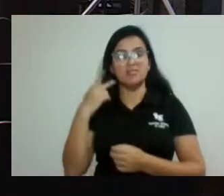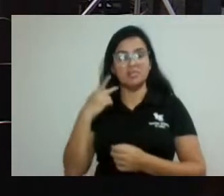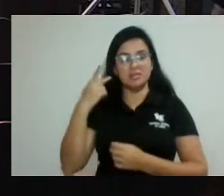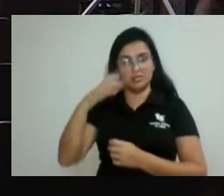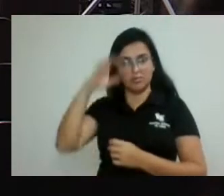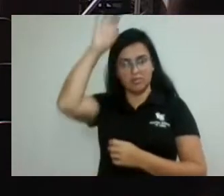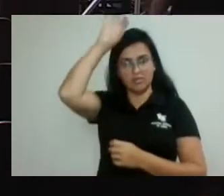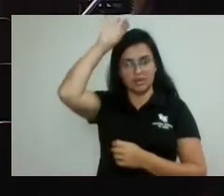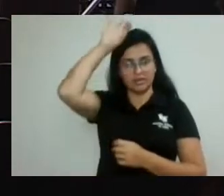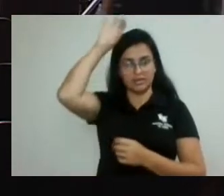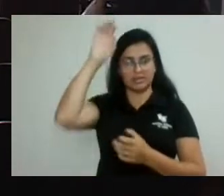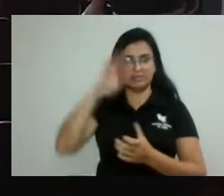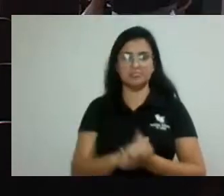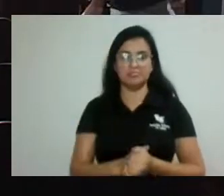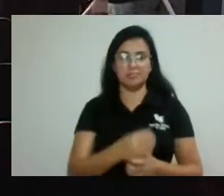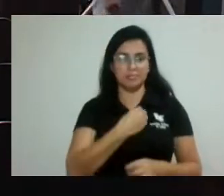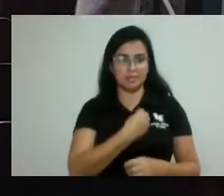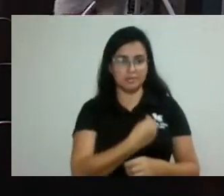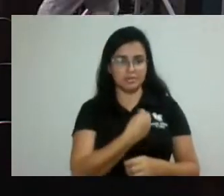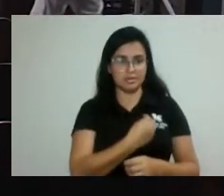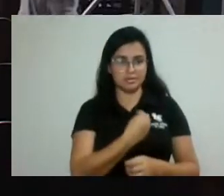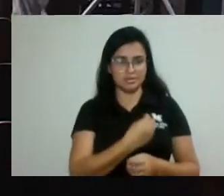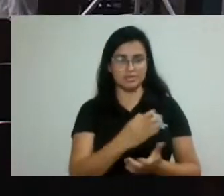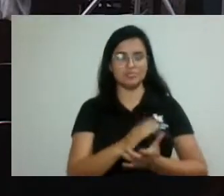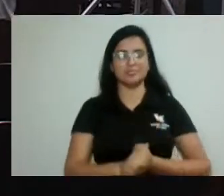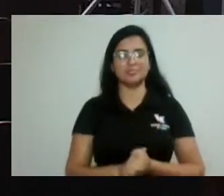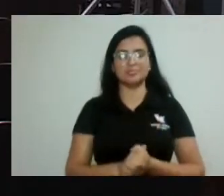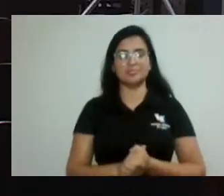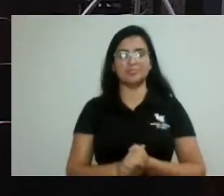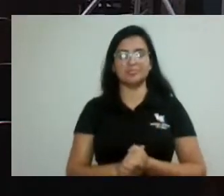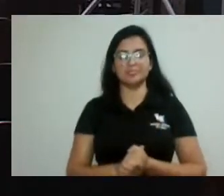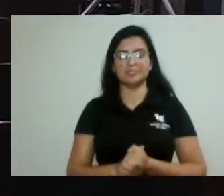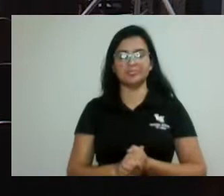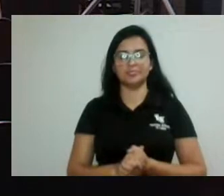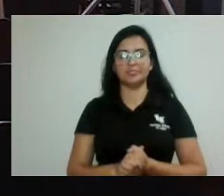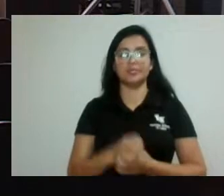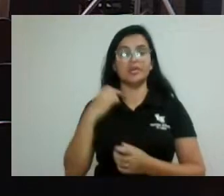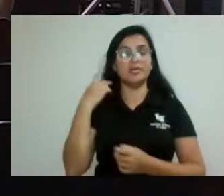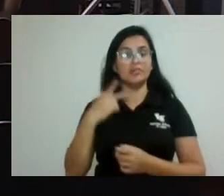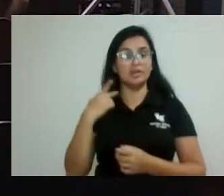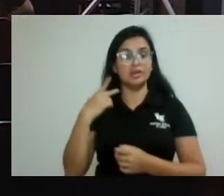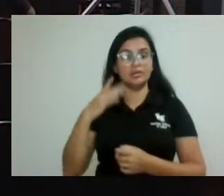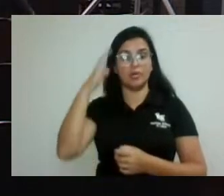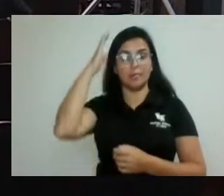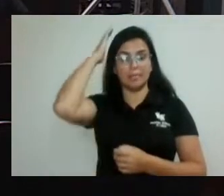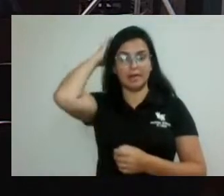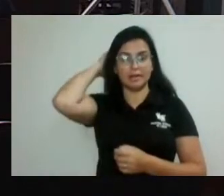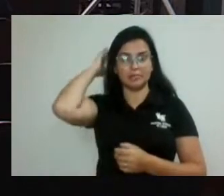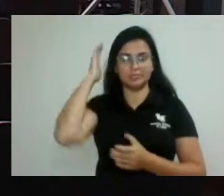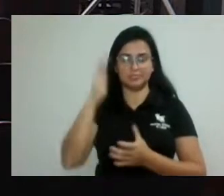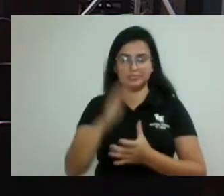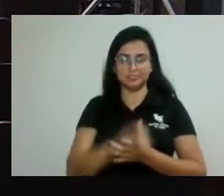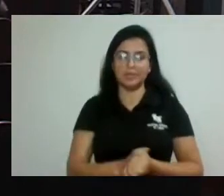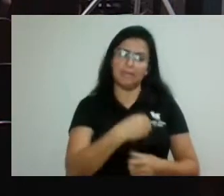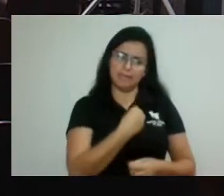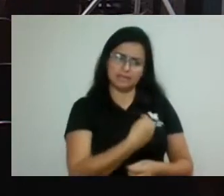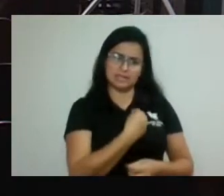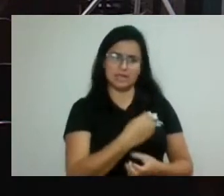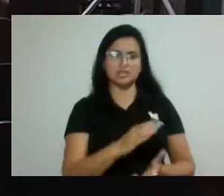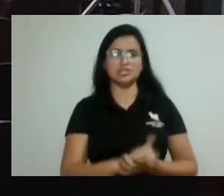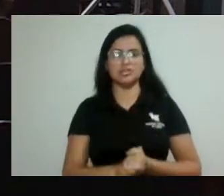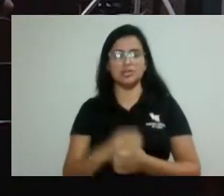Presente, vereador Wagner Oliveira. Vereador Pardal. Presente, excelência. Vereador doutor Antônio Aguiar. Presente, excelência.